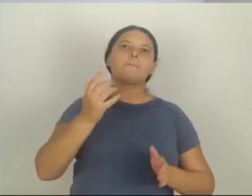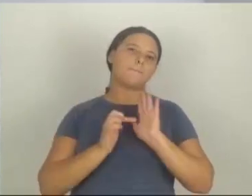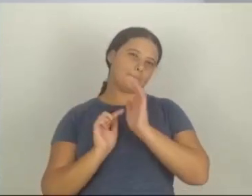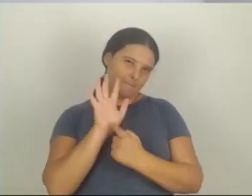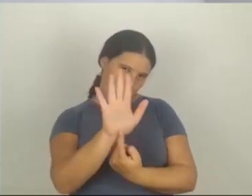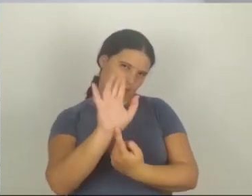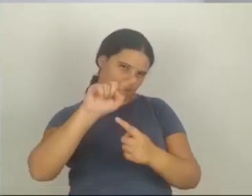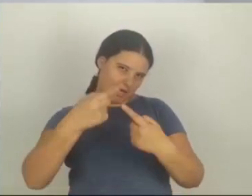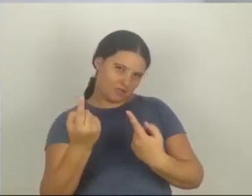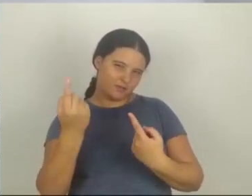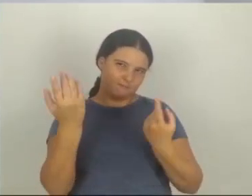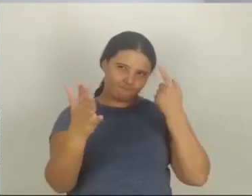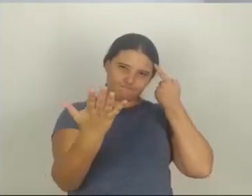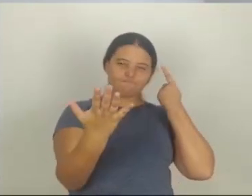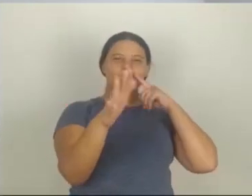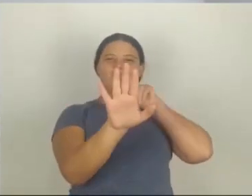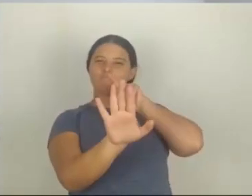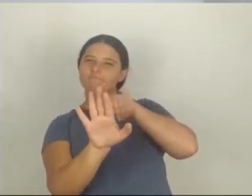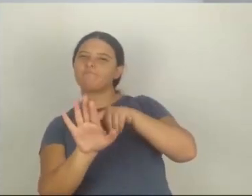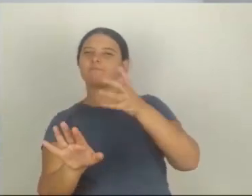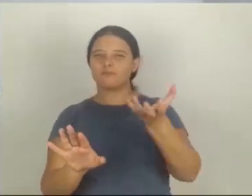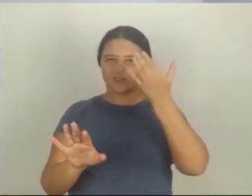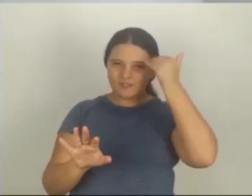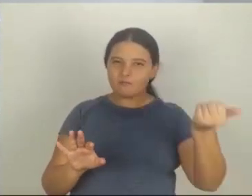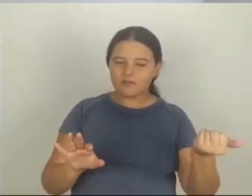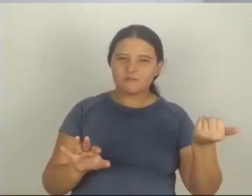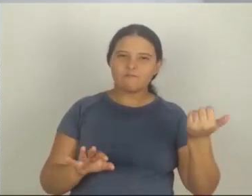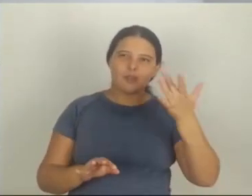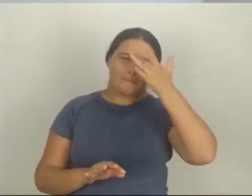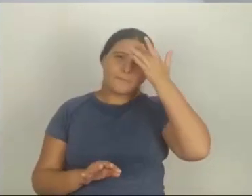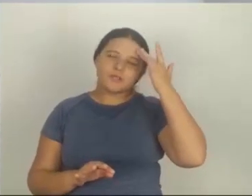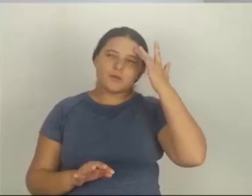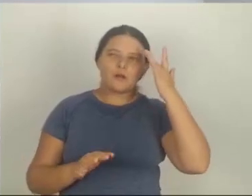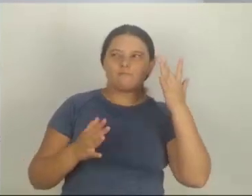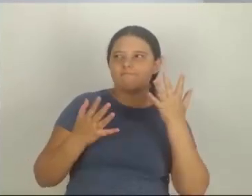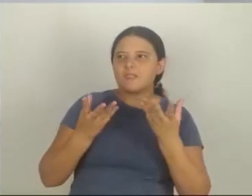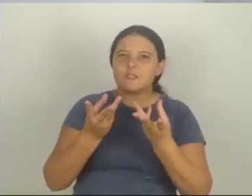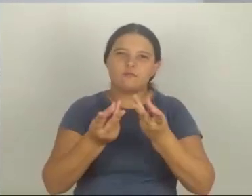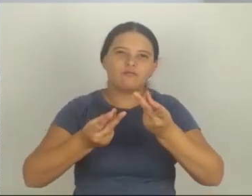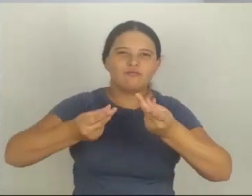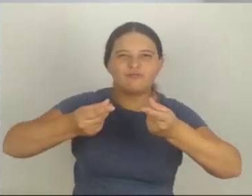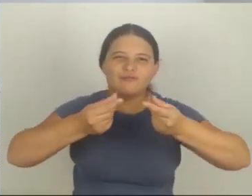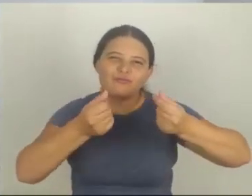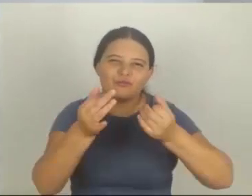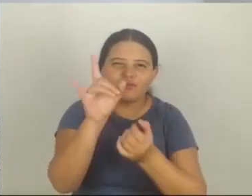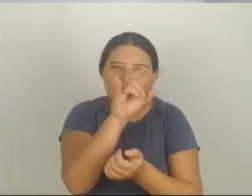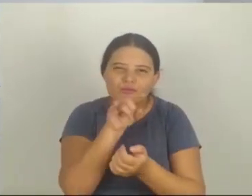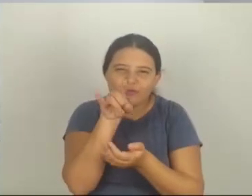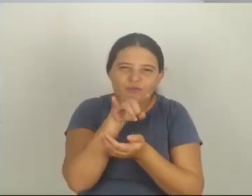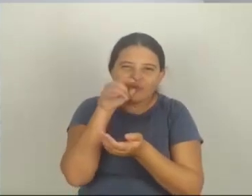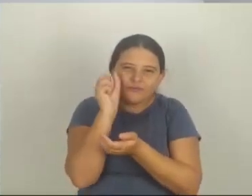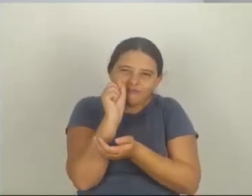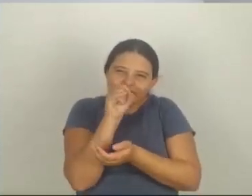ela quer outra, né? Ou não quer a mesma coisa que você. Sabe? De pessoa que parece que está na relação e de repente ela